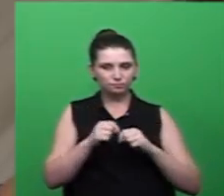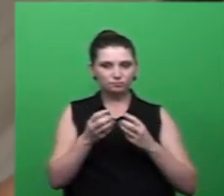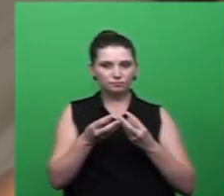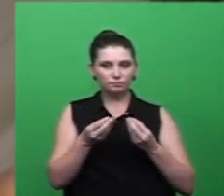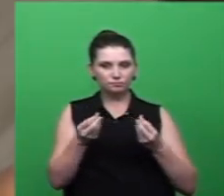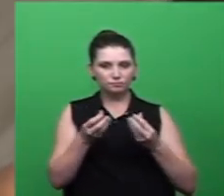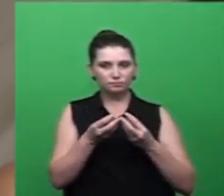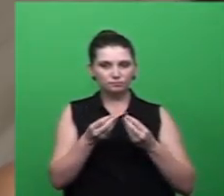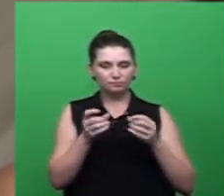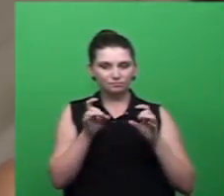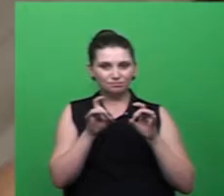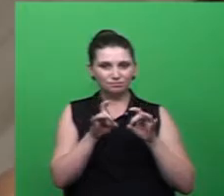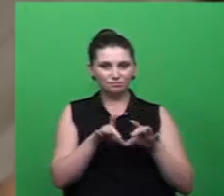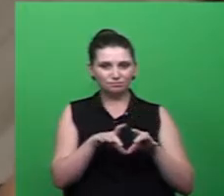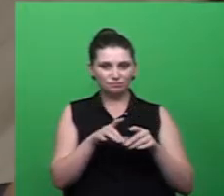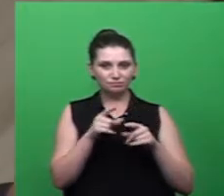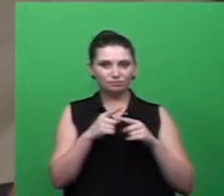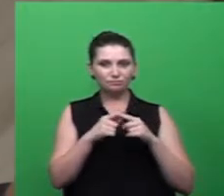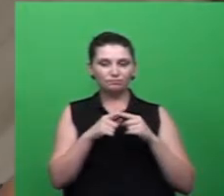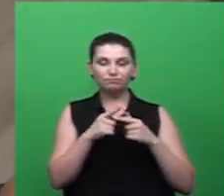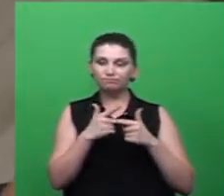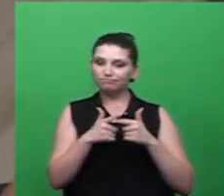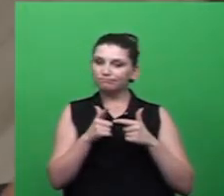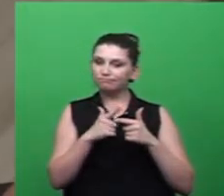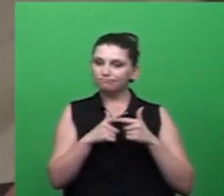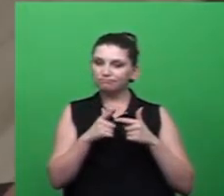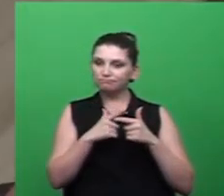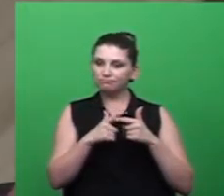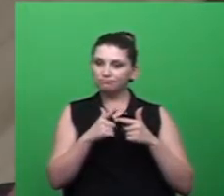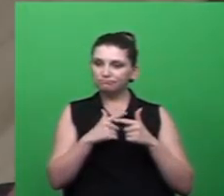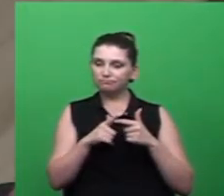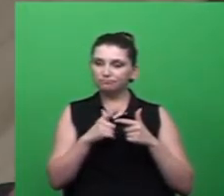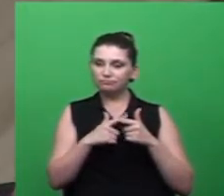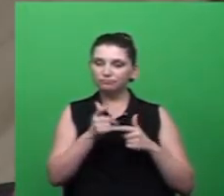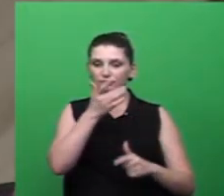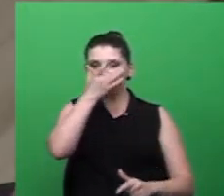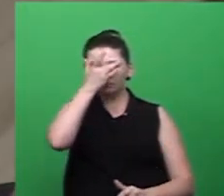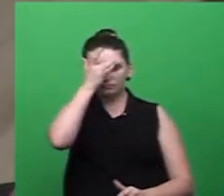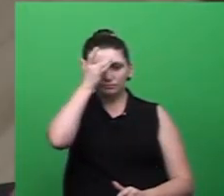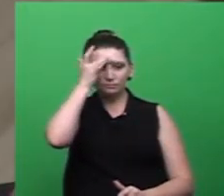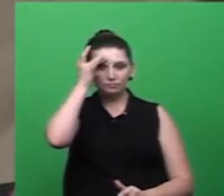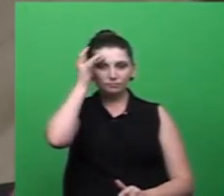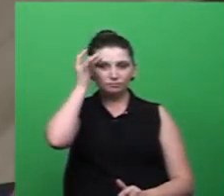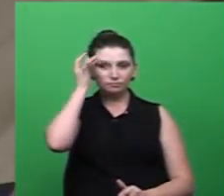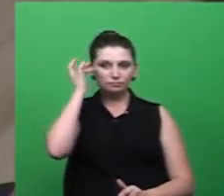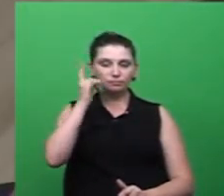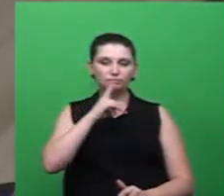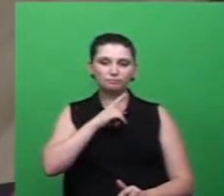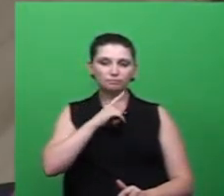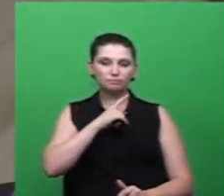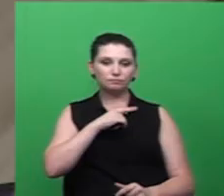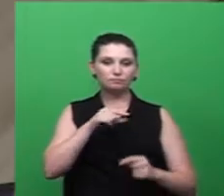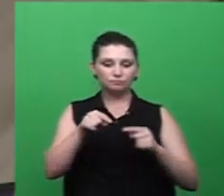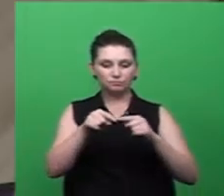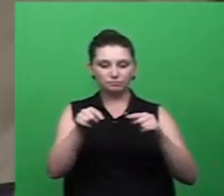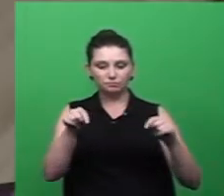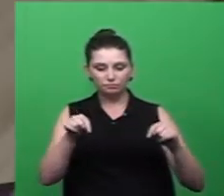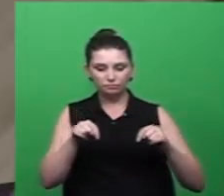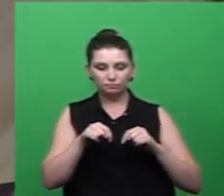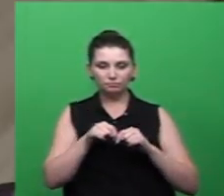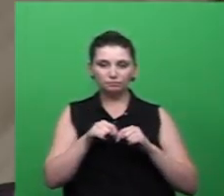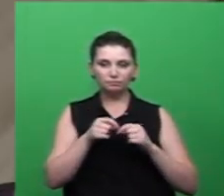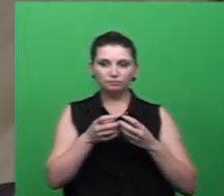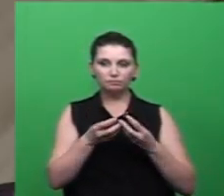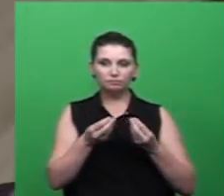infelizmente, isso é um problema de todos nós. E a população, de uma certa forma, tem um terreno baldio ao lado da sua casa, é mais